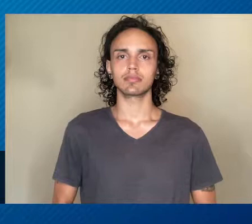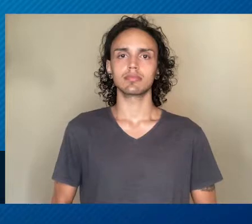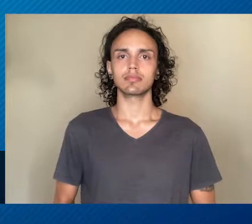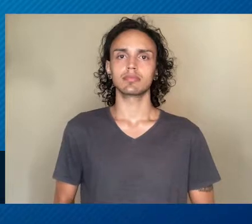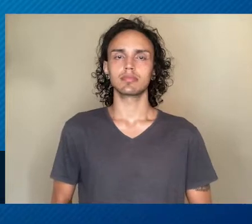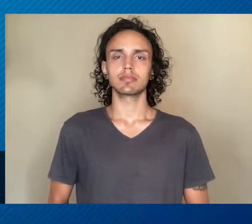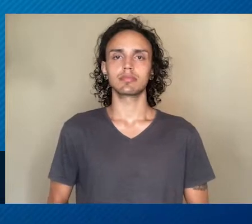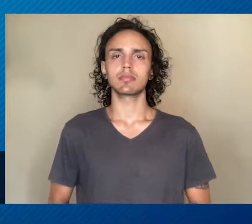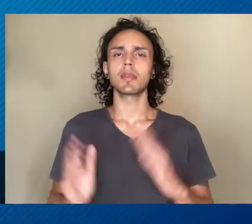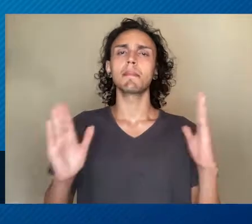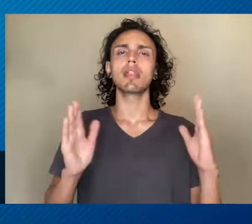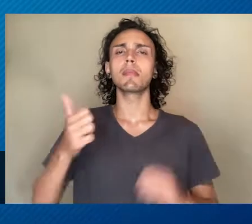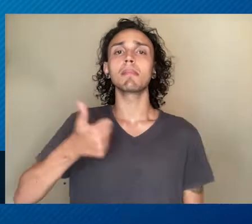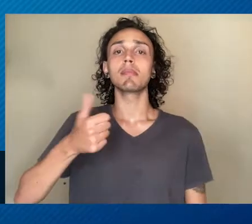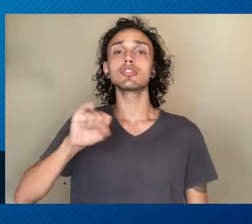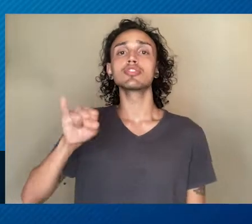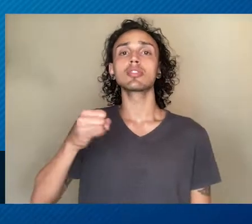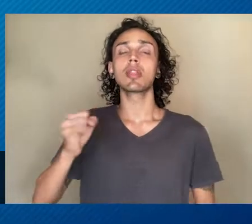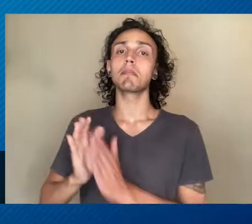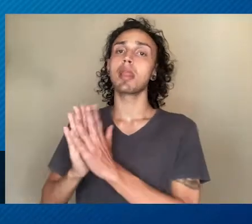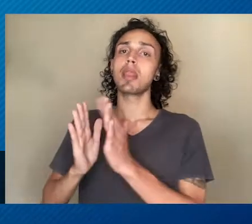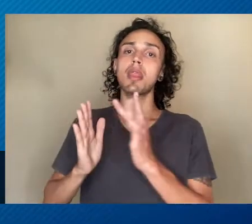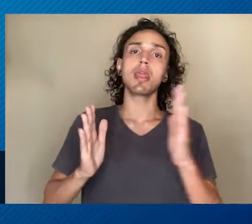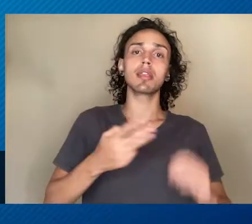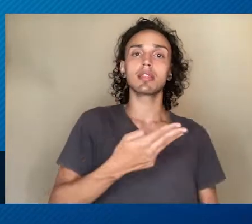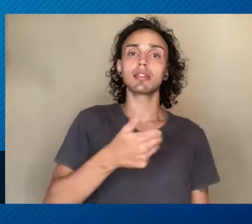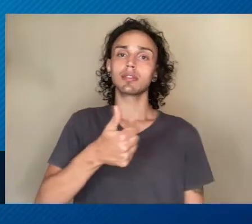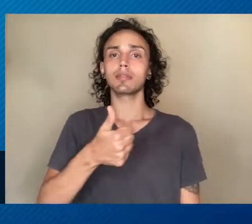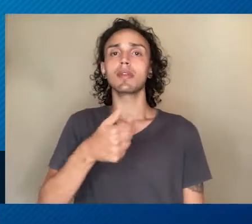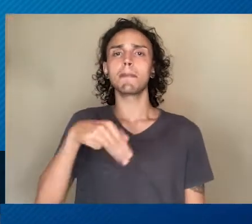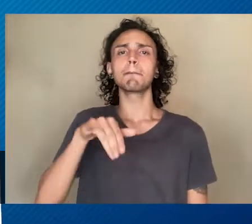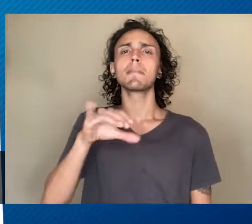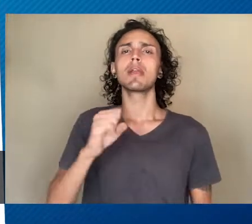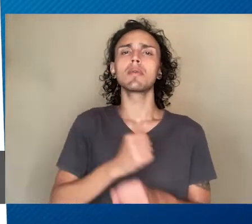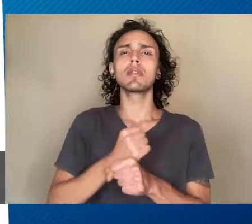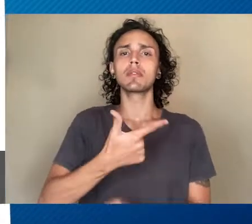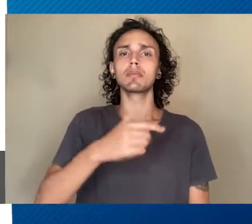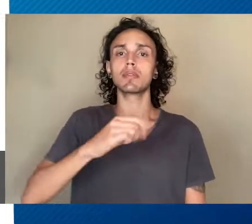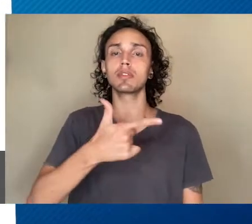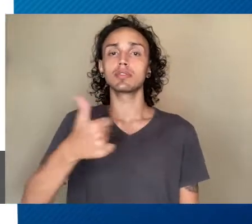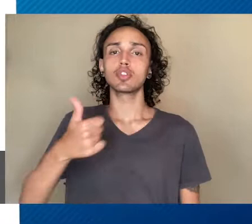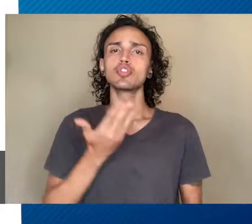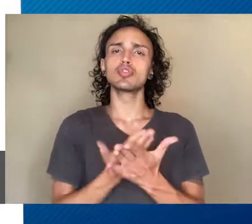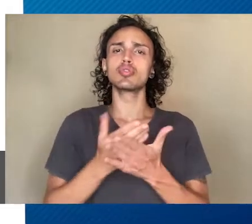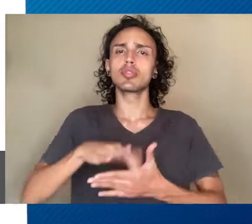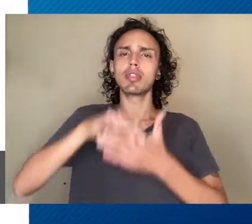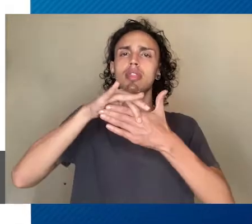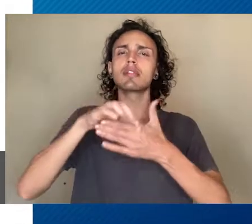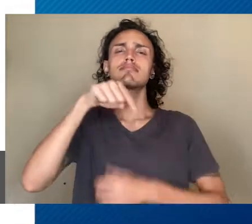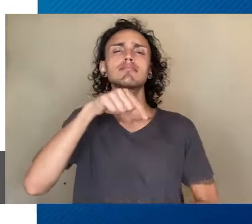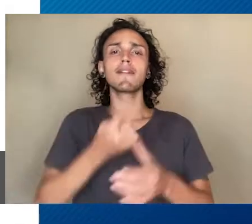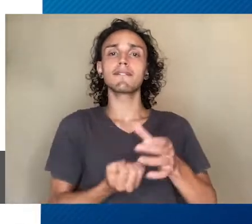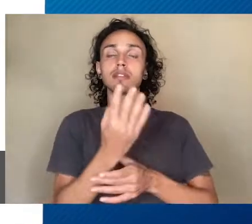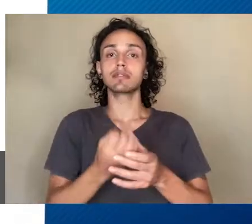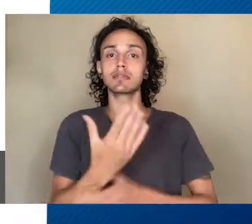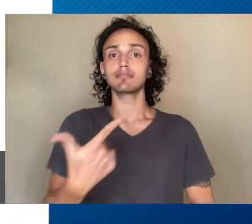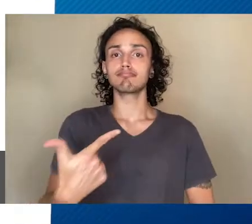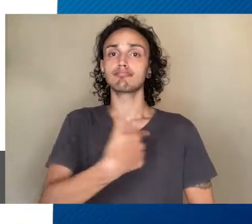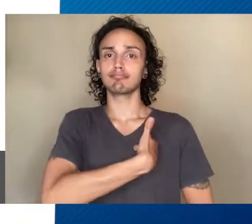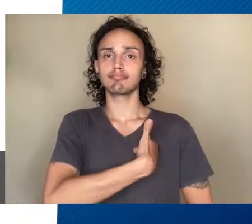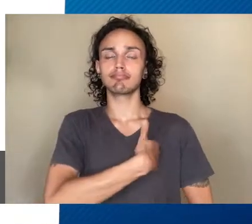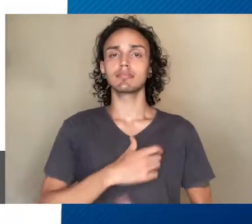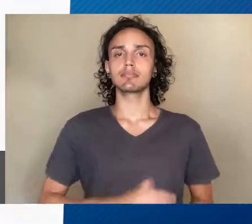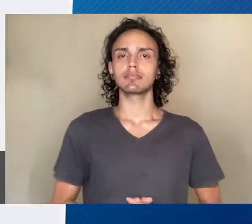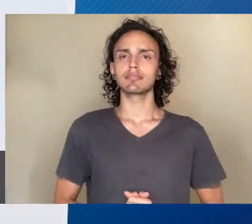Do período de 1º de janeiro a 31 de maio de 2021, um estudo coordenado pela Fundação Getúlio Vargas